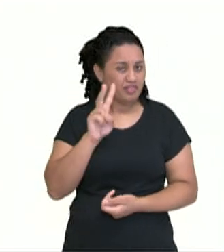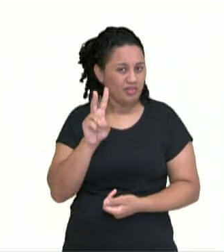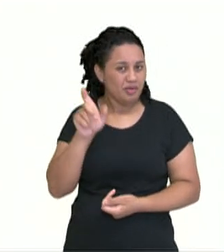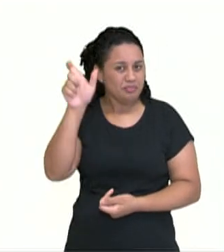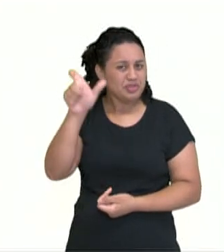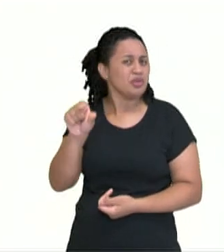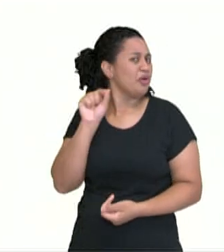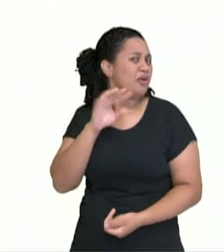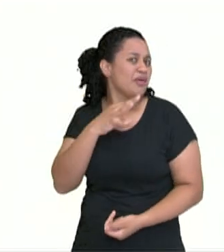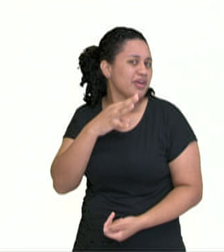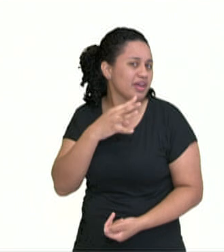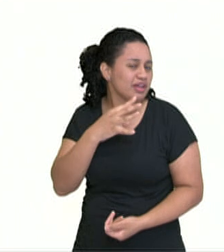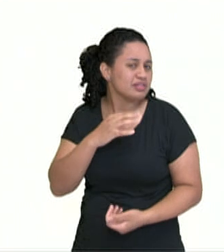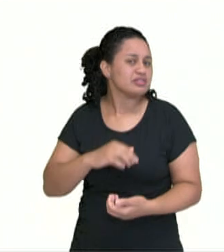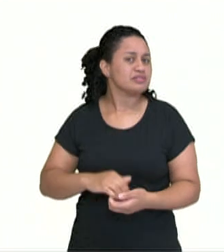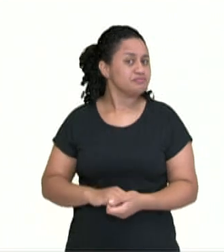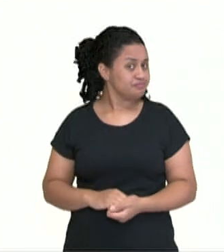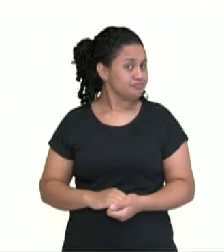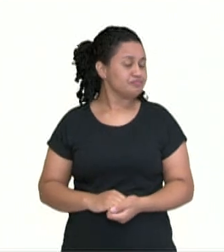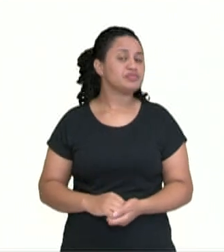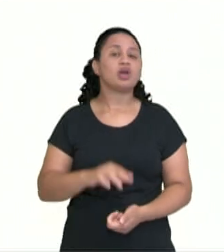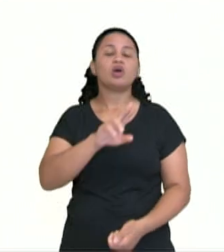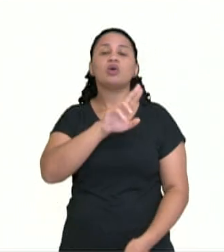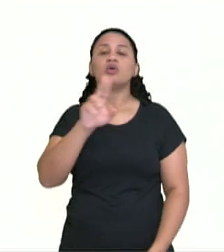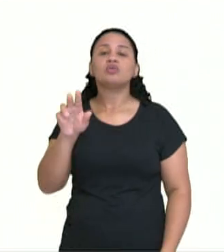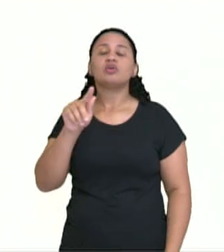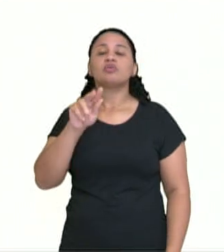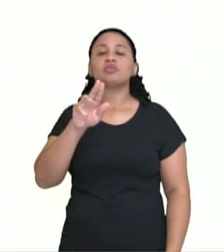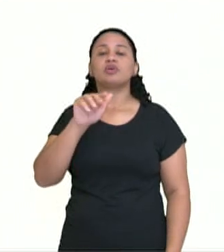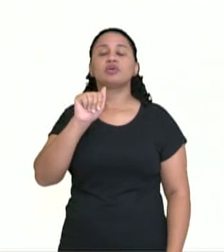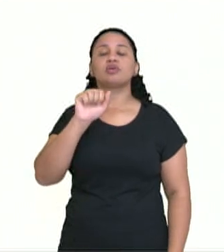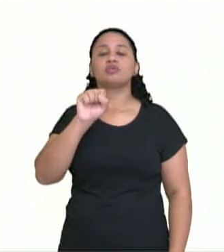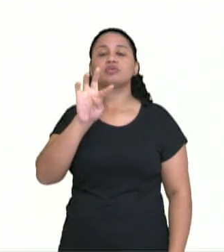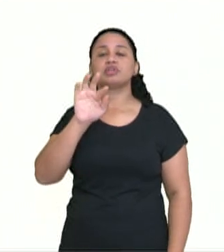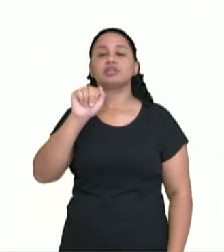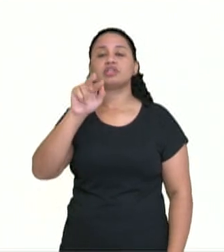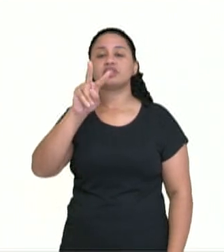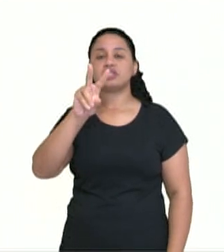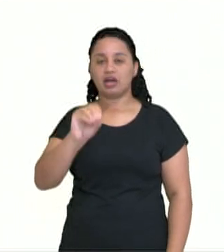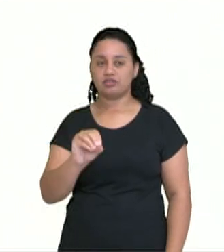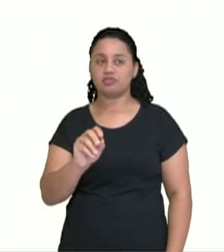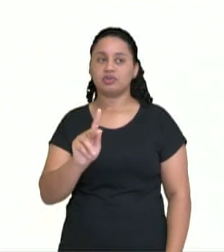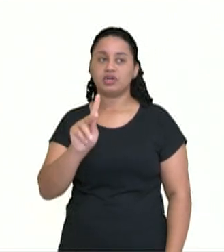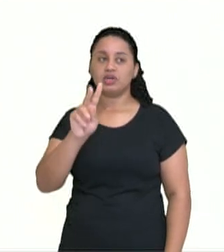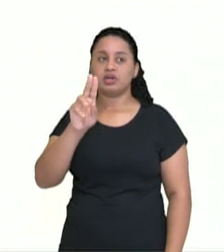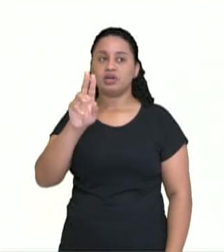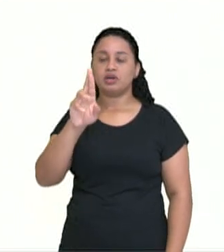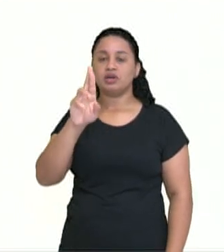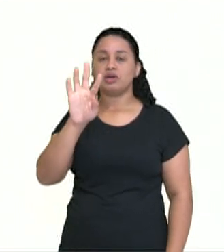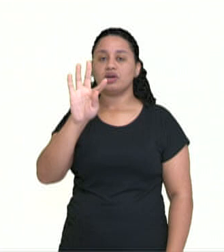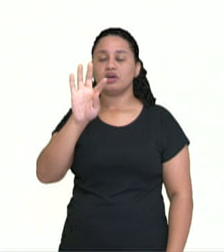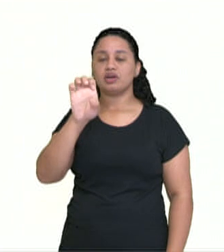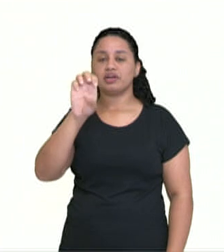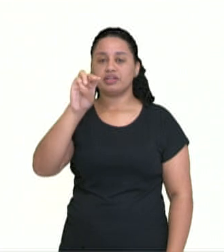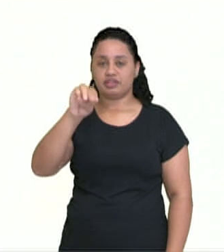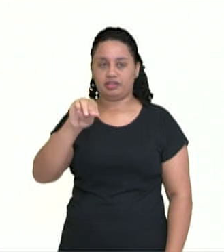nome dele é Gustavo Kirtin, né? Maior tenista brasileiro de todos os tempos.